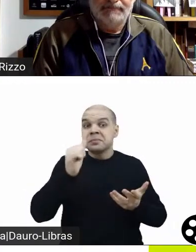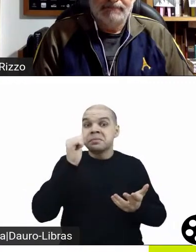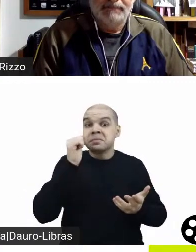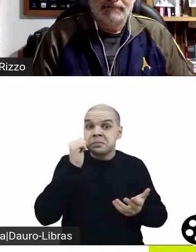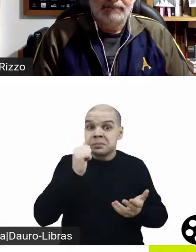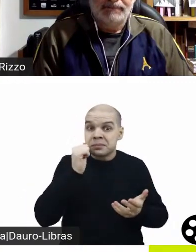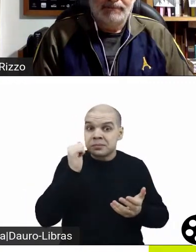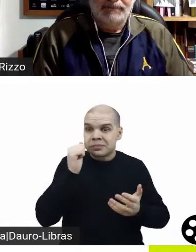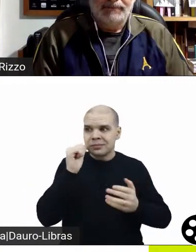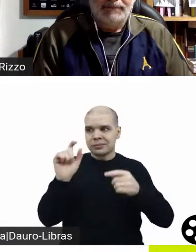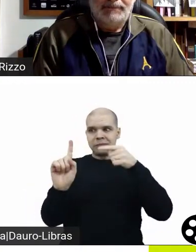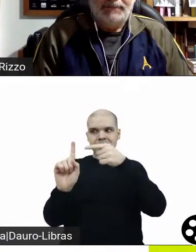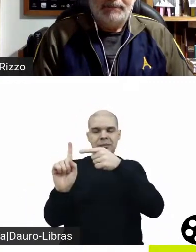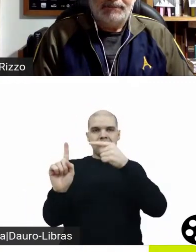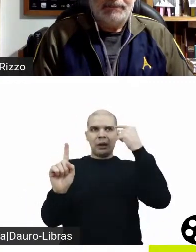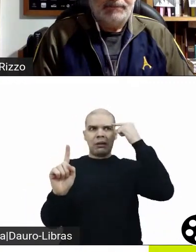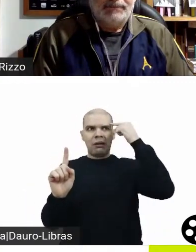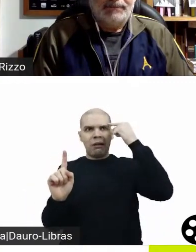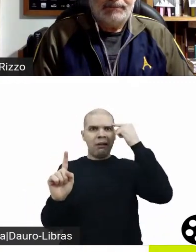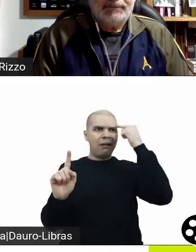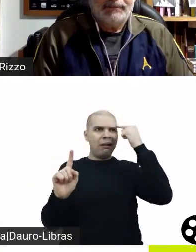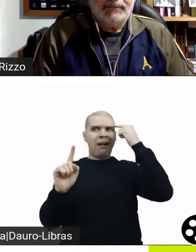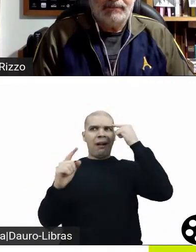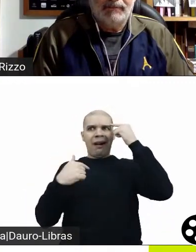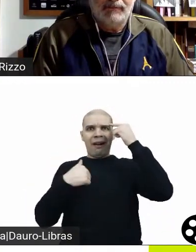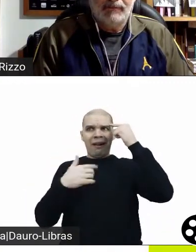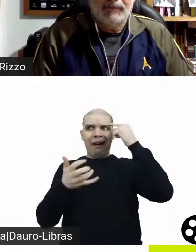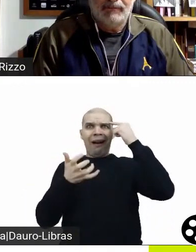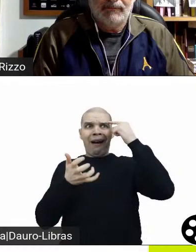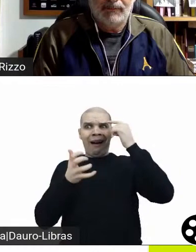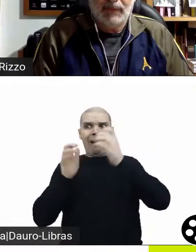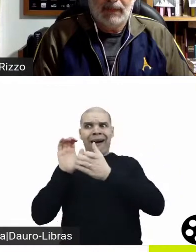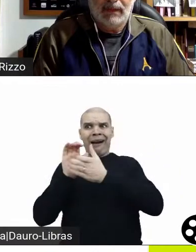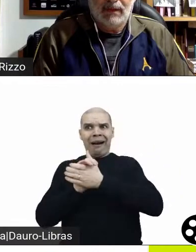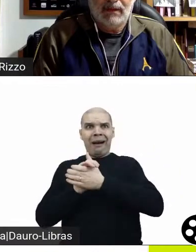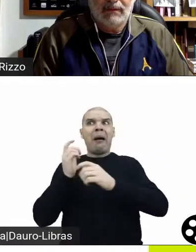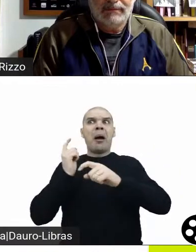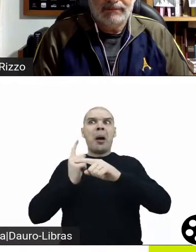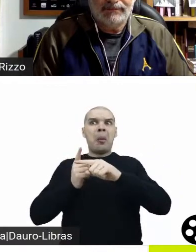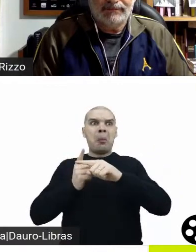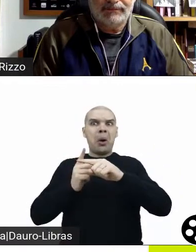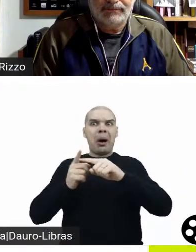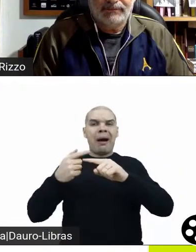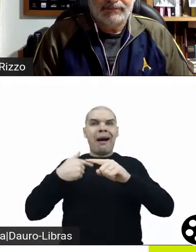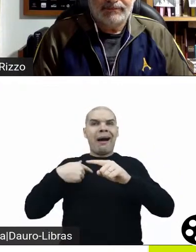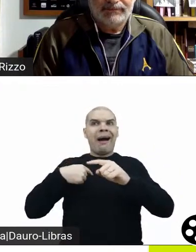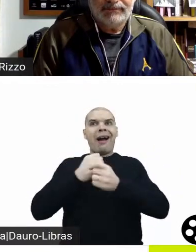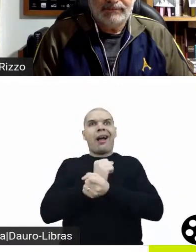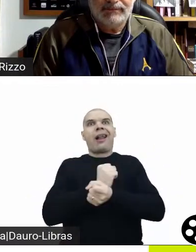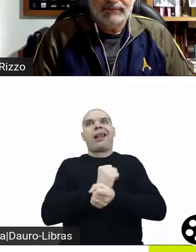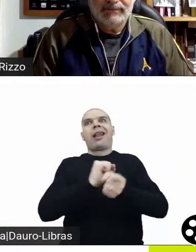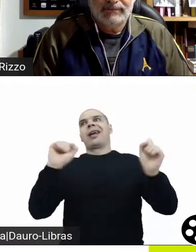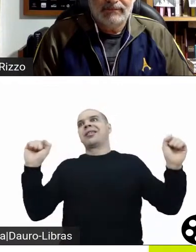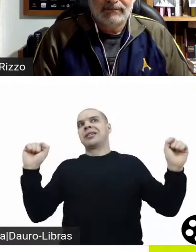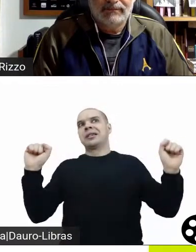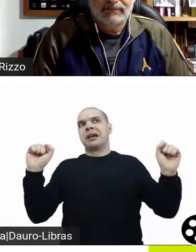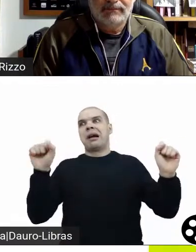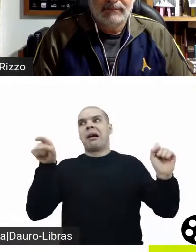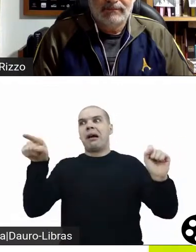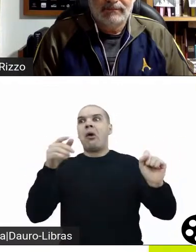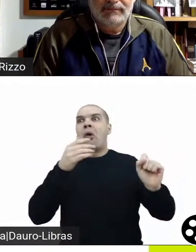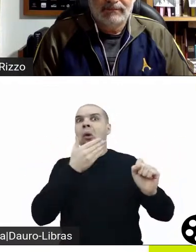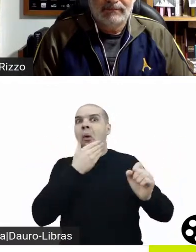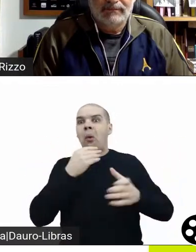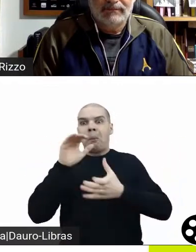necessariamente ter um casamento ou estar atrelada a um homem como seu salvador, rumo a um feminismo, uma cabeça